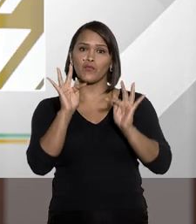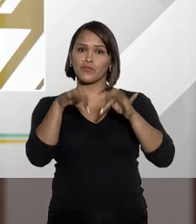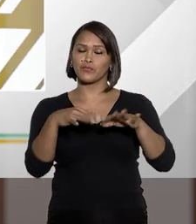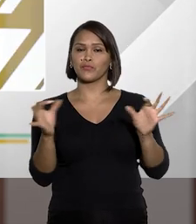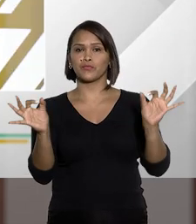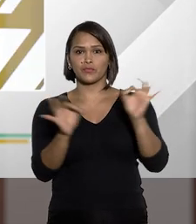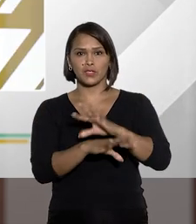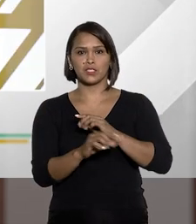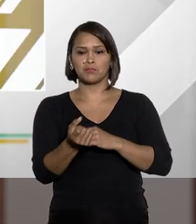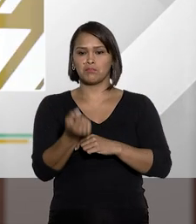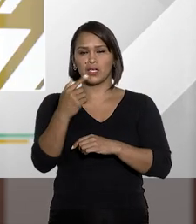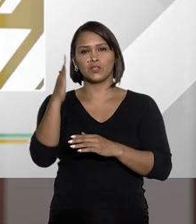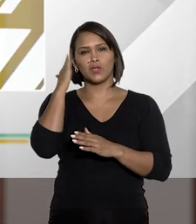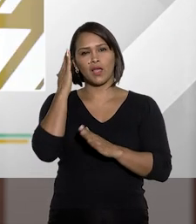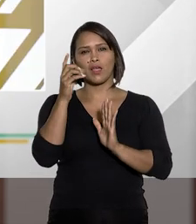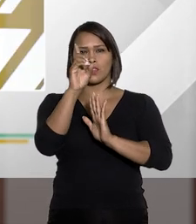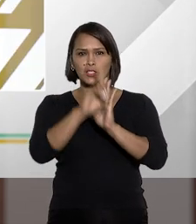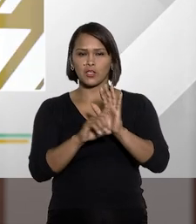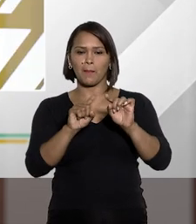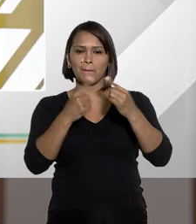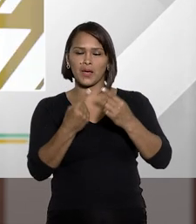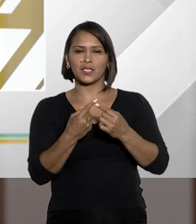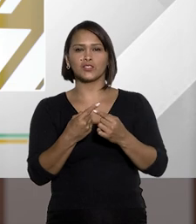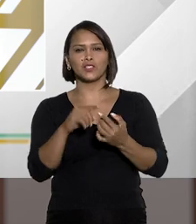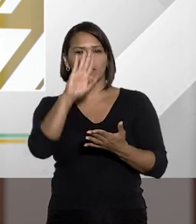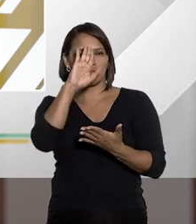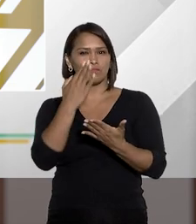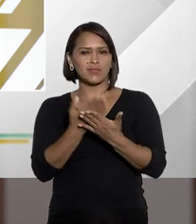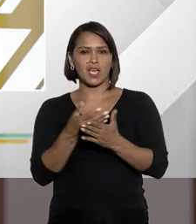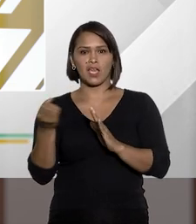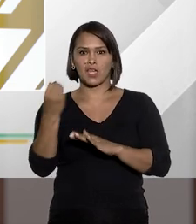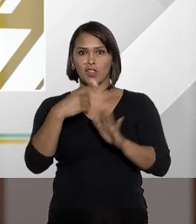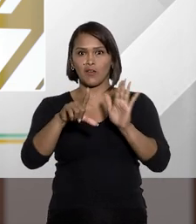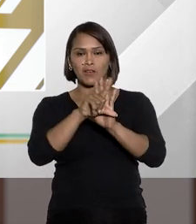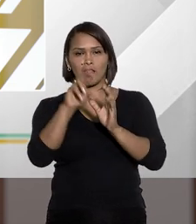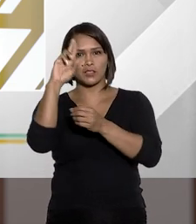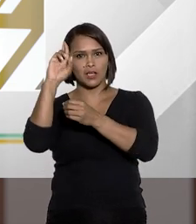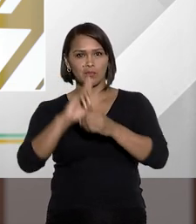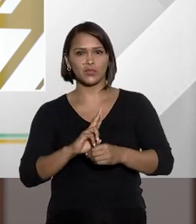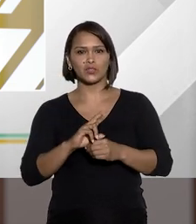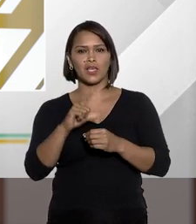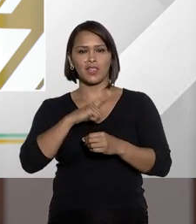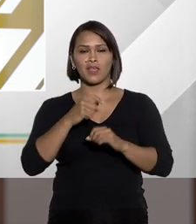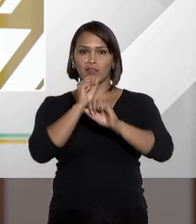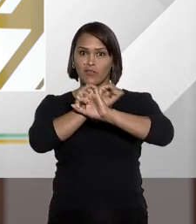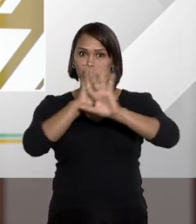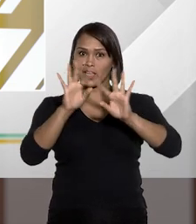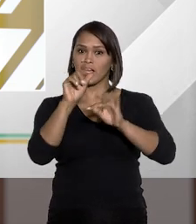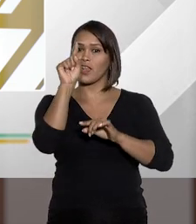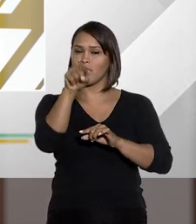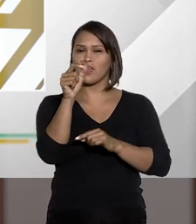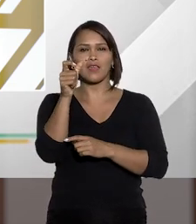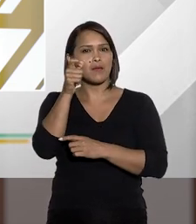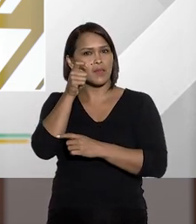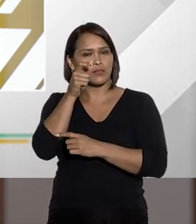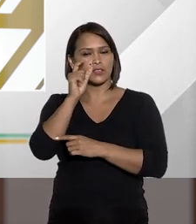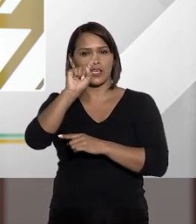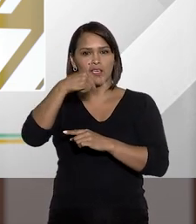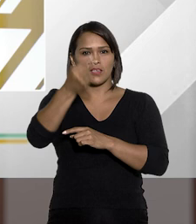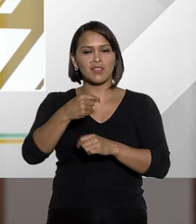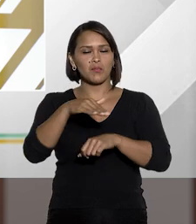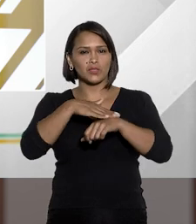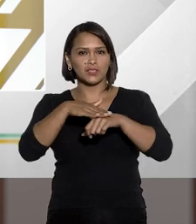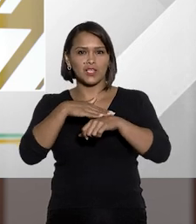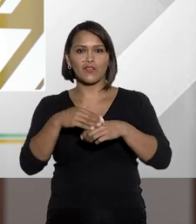Bom, infelizmente chegamos ao fim de mais um Entender Direito, mas a gente espera que a nova lei de abuso de autoridade tenha ficado mais clara aí pra